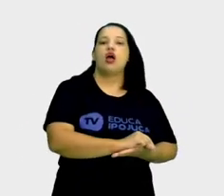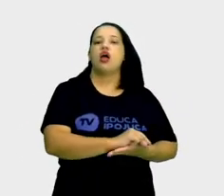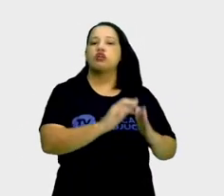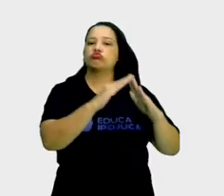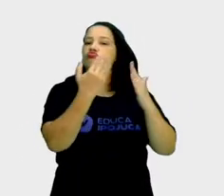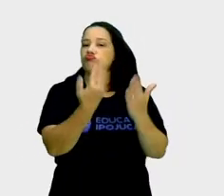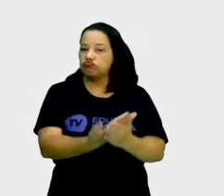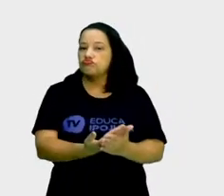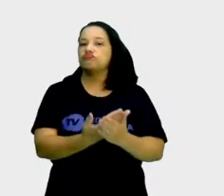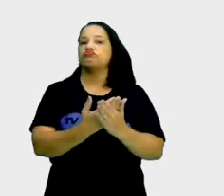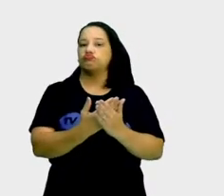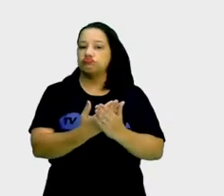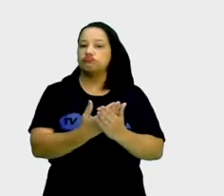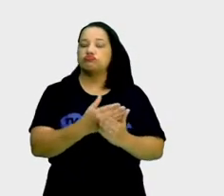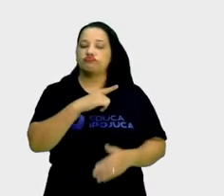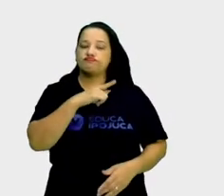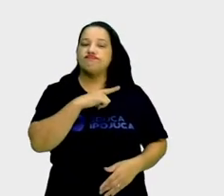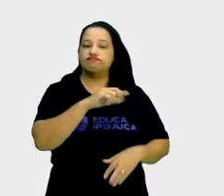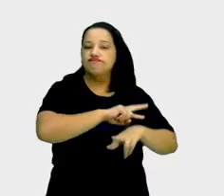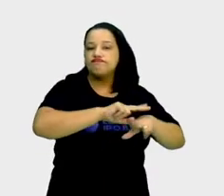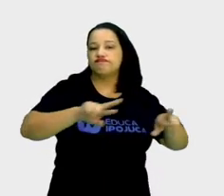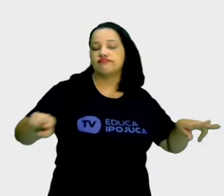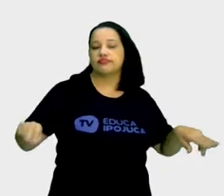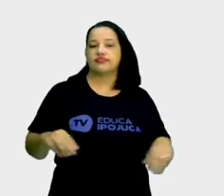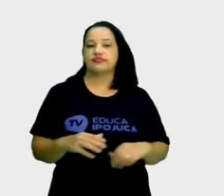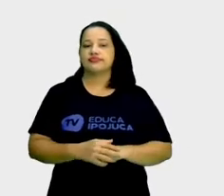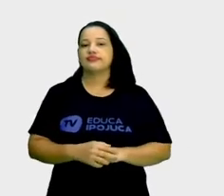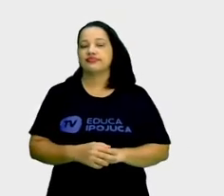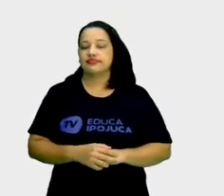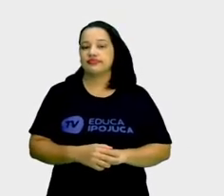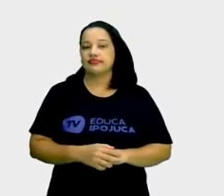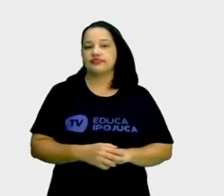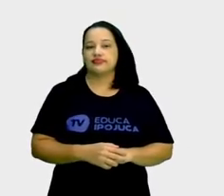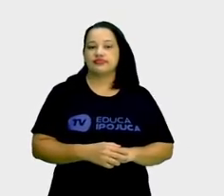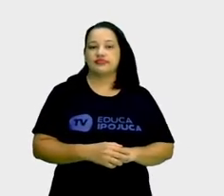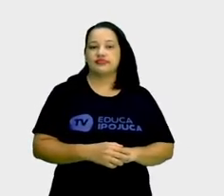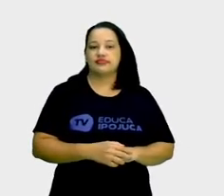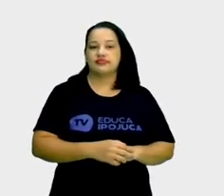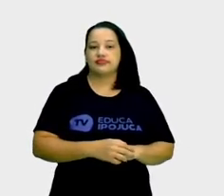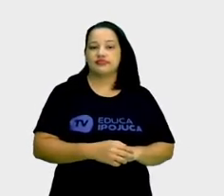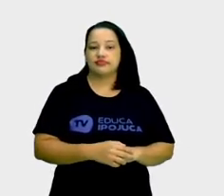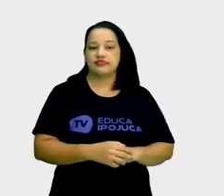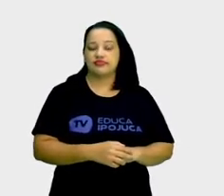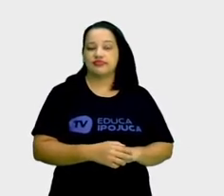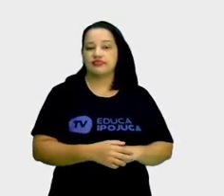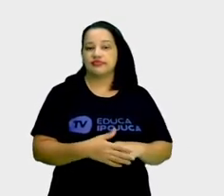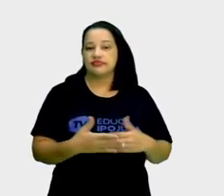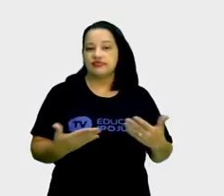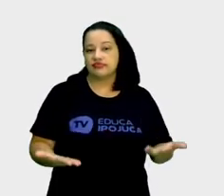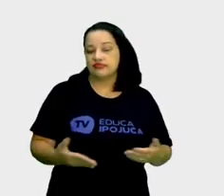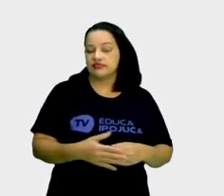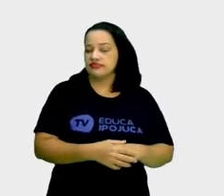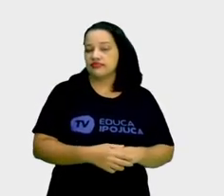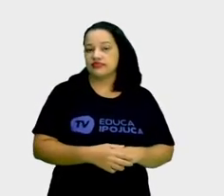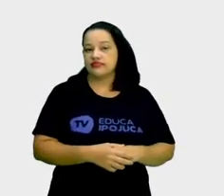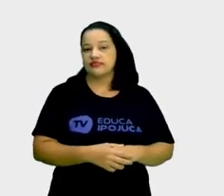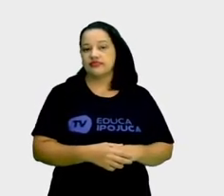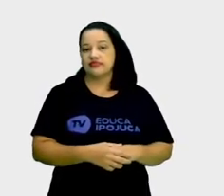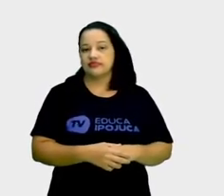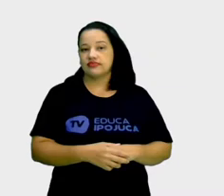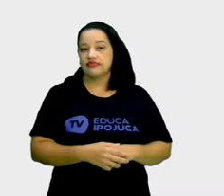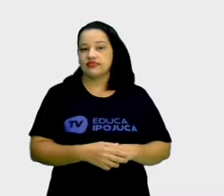escolas. Ipojuca hoje tem muitas ruas calçadas, com muita segurança.